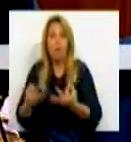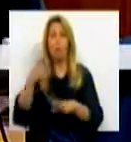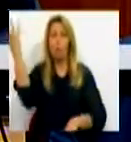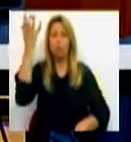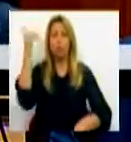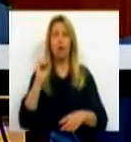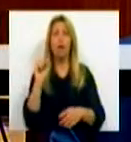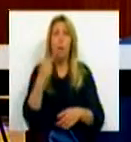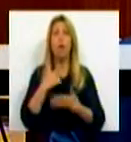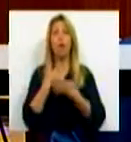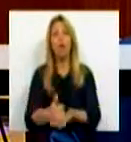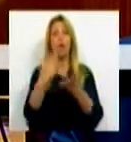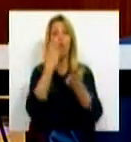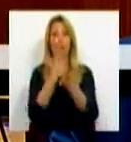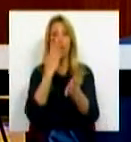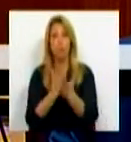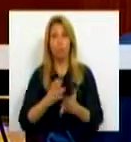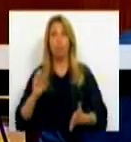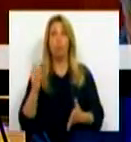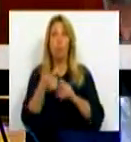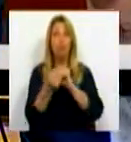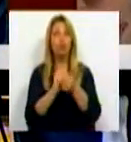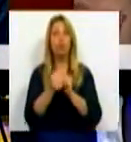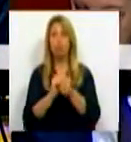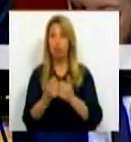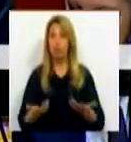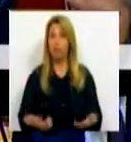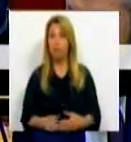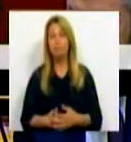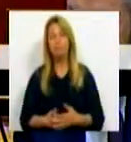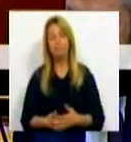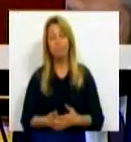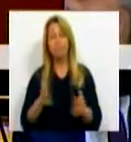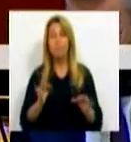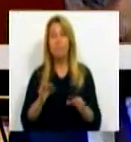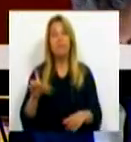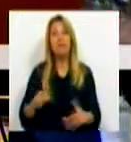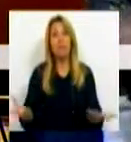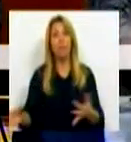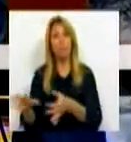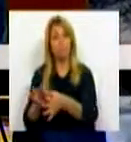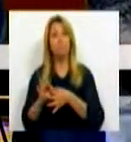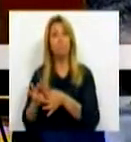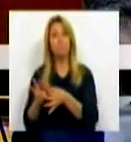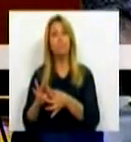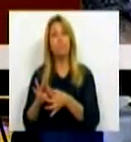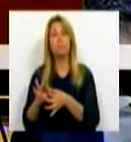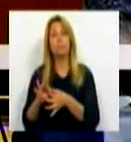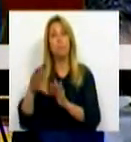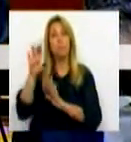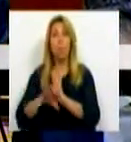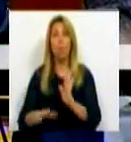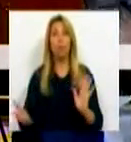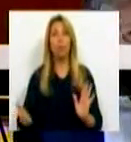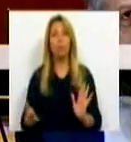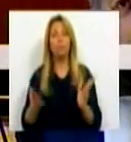de apoio ao estudo, quer sejam elas desportivas. E têm que ser necessariamente também articuladas com o currículo.